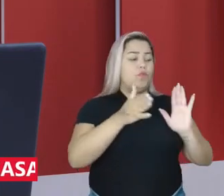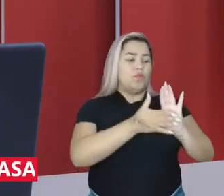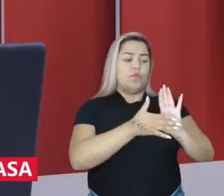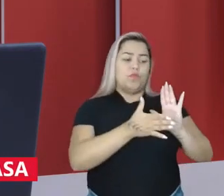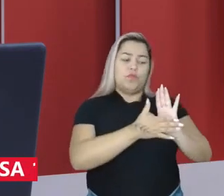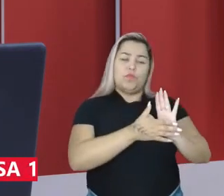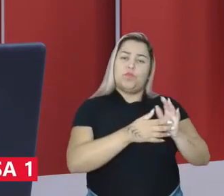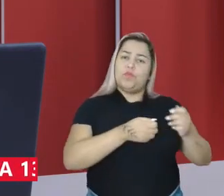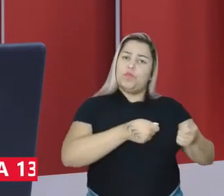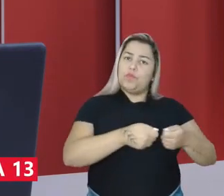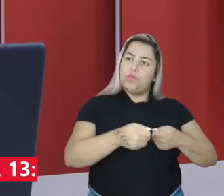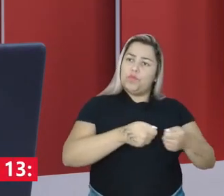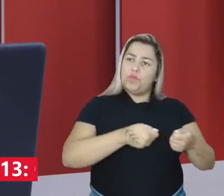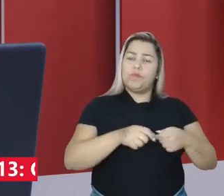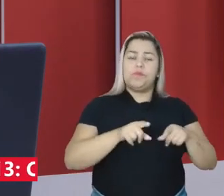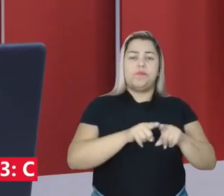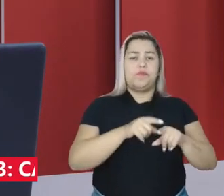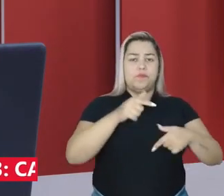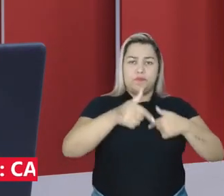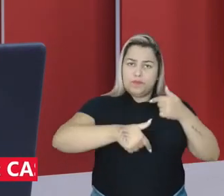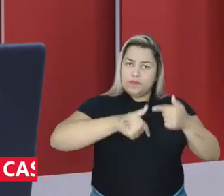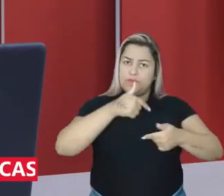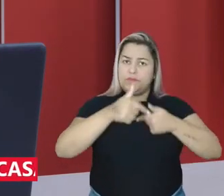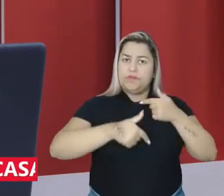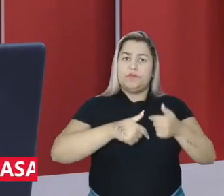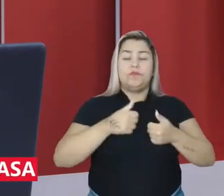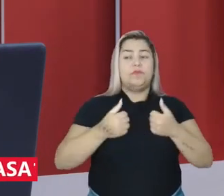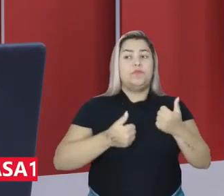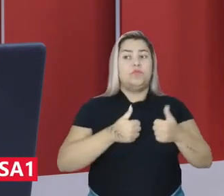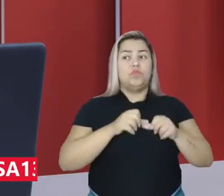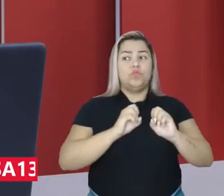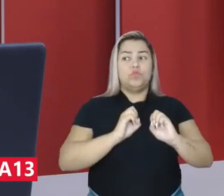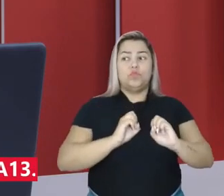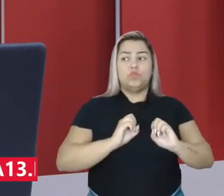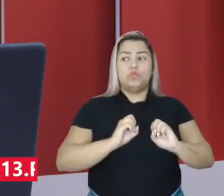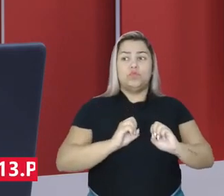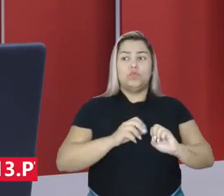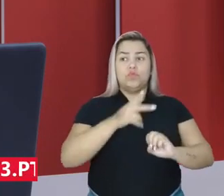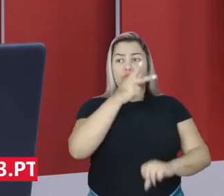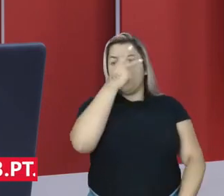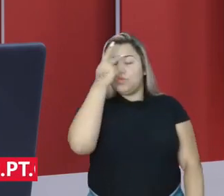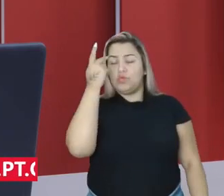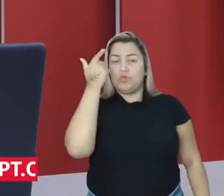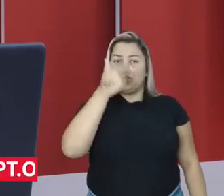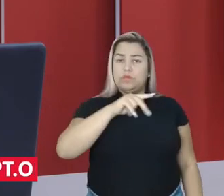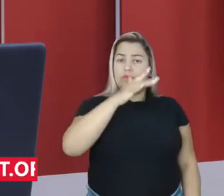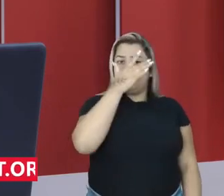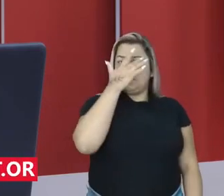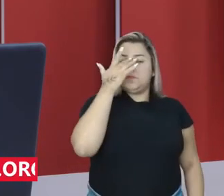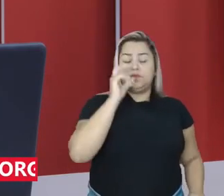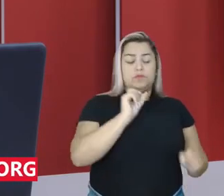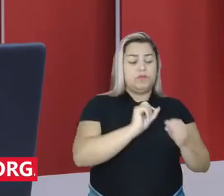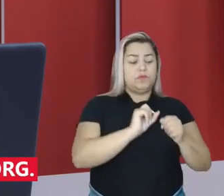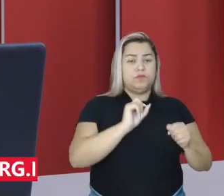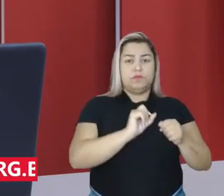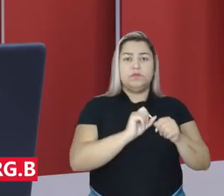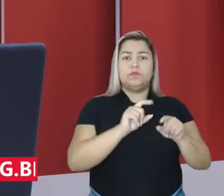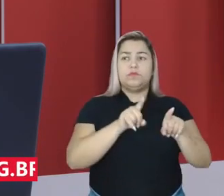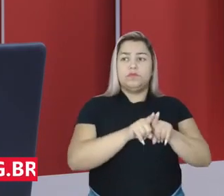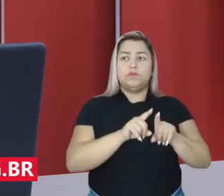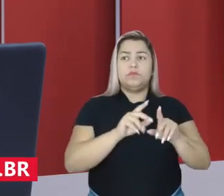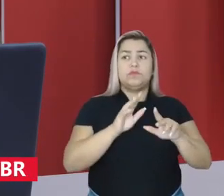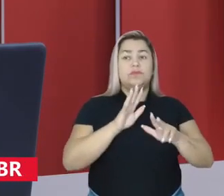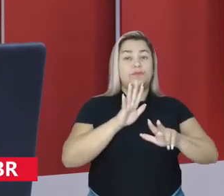regulamentar as atividades de prestação de serviços, transporte de bens, transporte de pessoas e outras atividades executadas por intermédio das